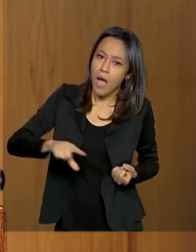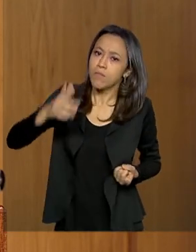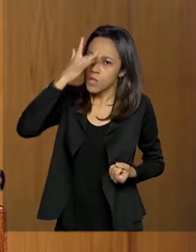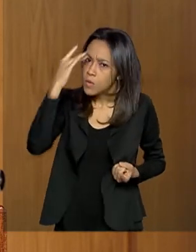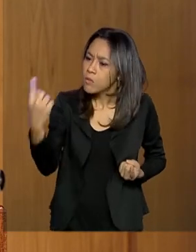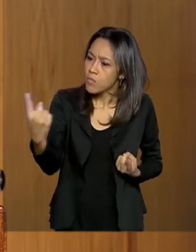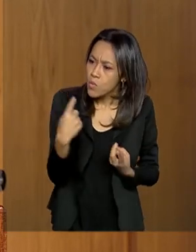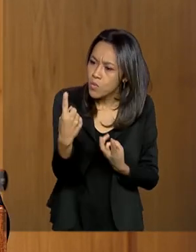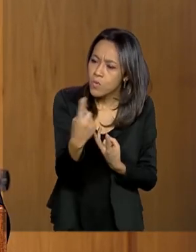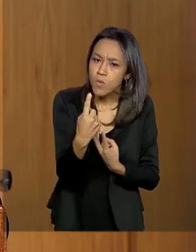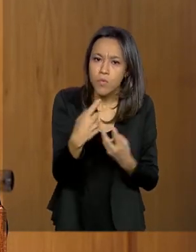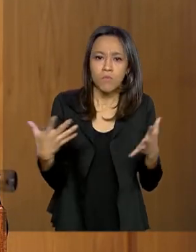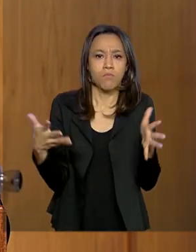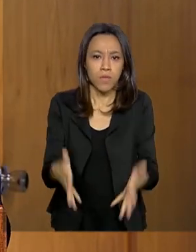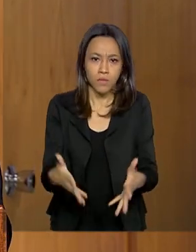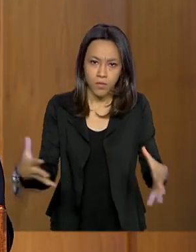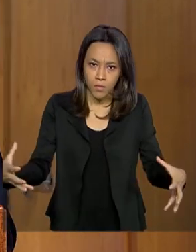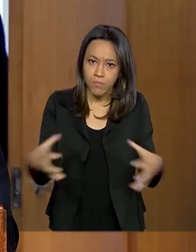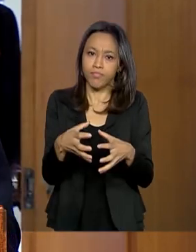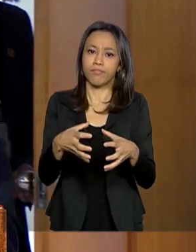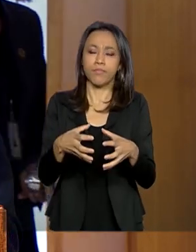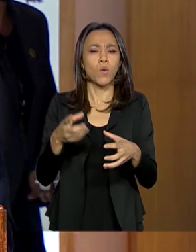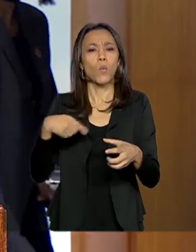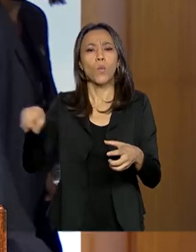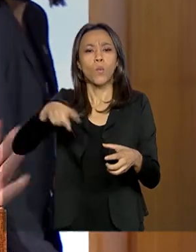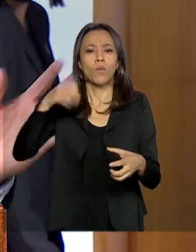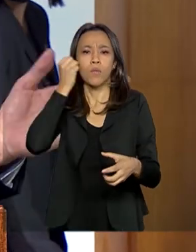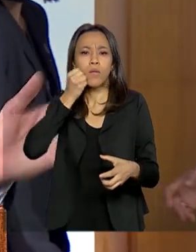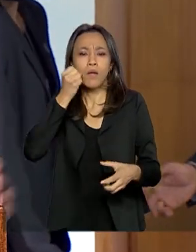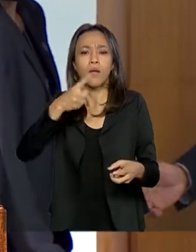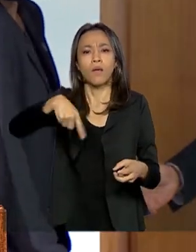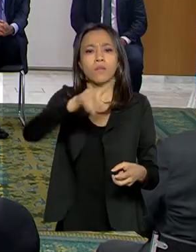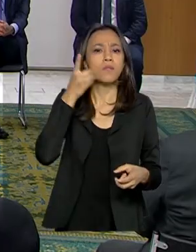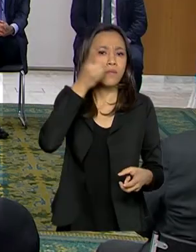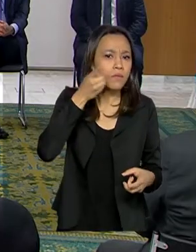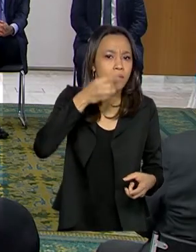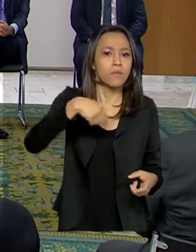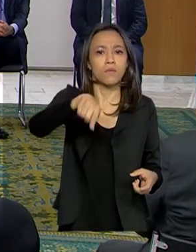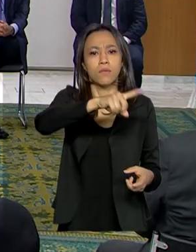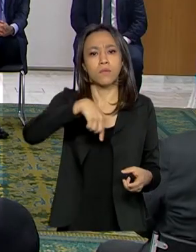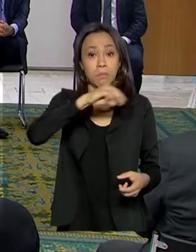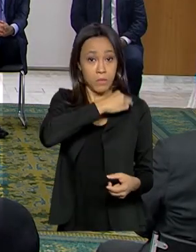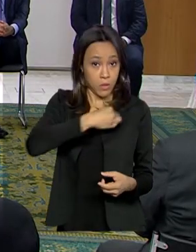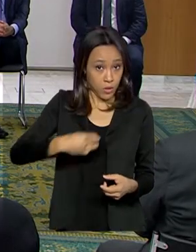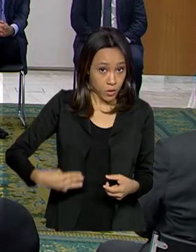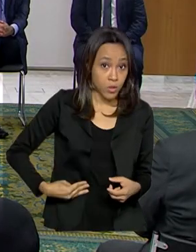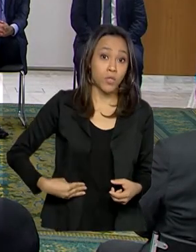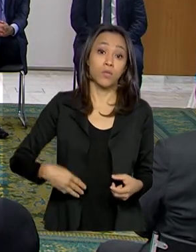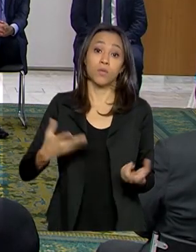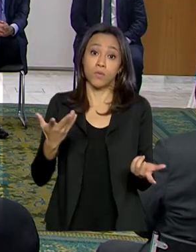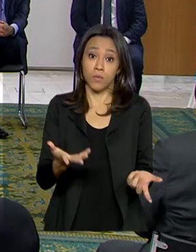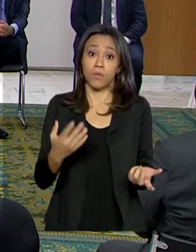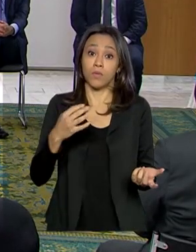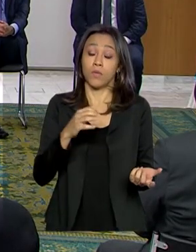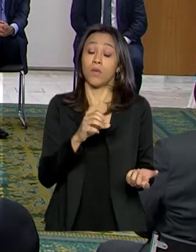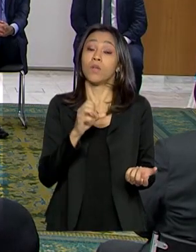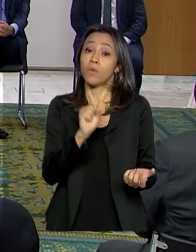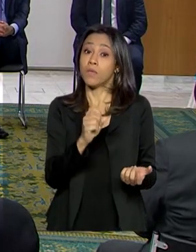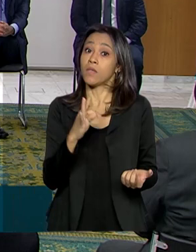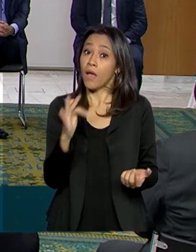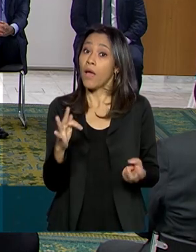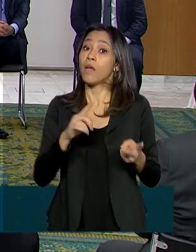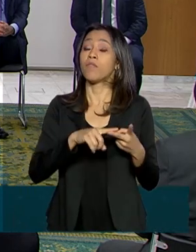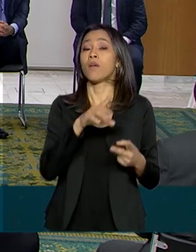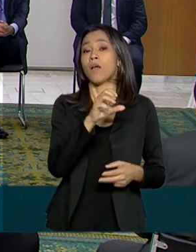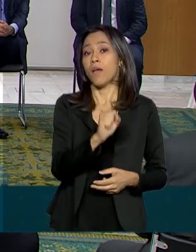nesse entendimento, que são os deputados, senadores, os demais membros do Supremo, os nossos colegas do STJ,